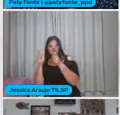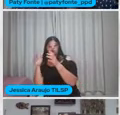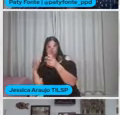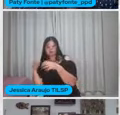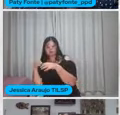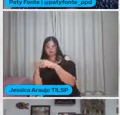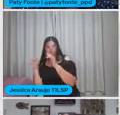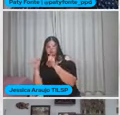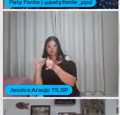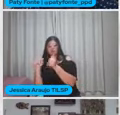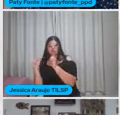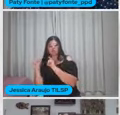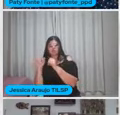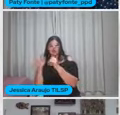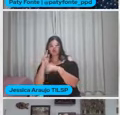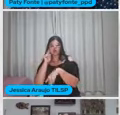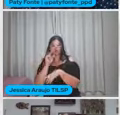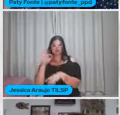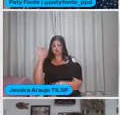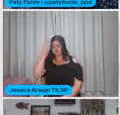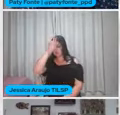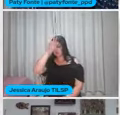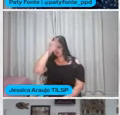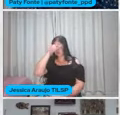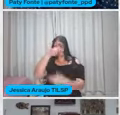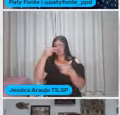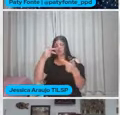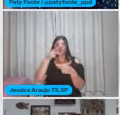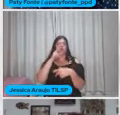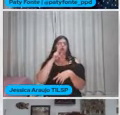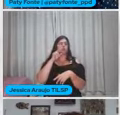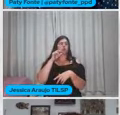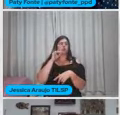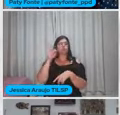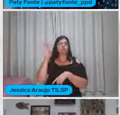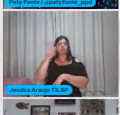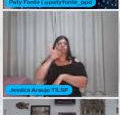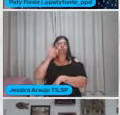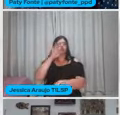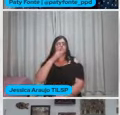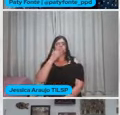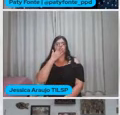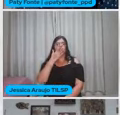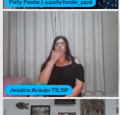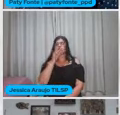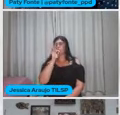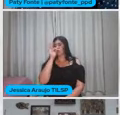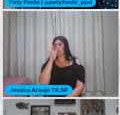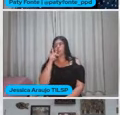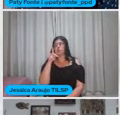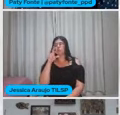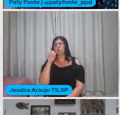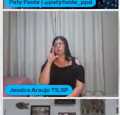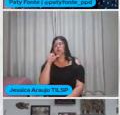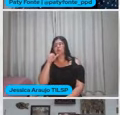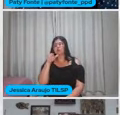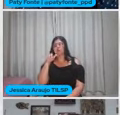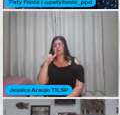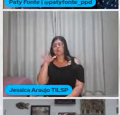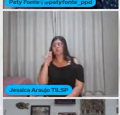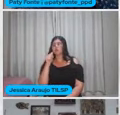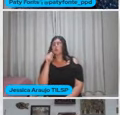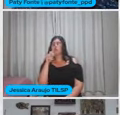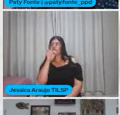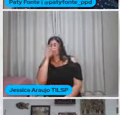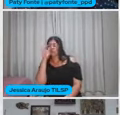Vê lá Insetos Outros animais Polinizadores Tipos de flores, né? Ah, tem flor feminina